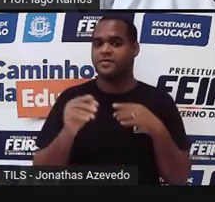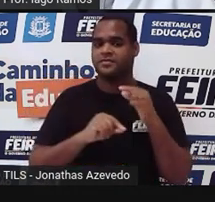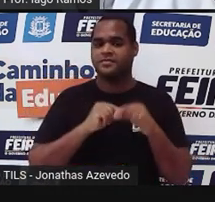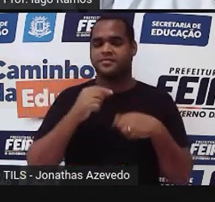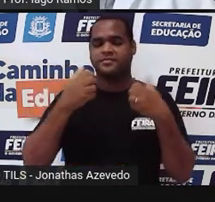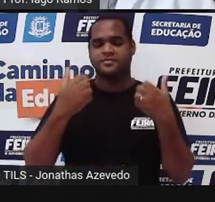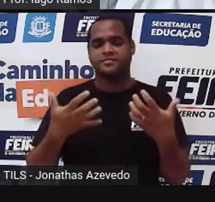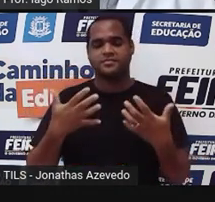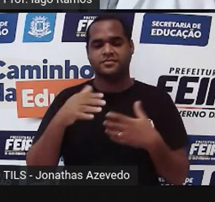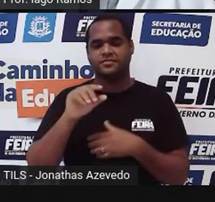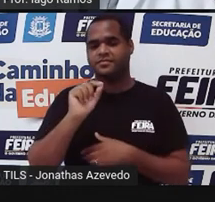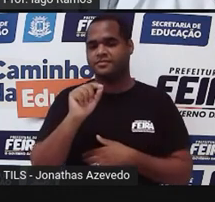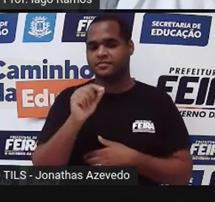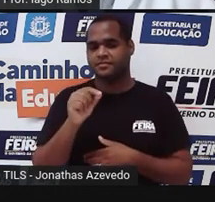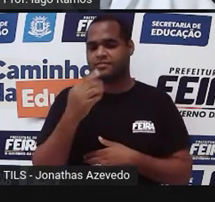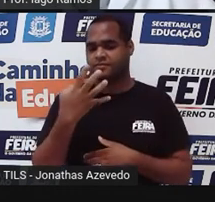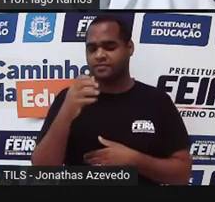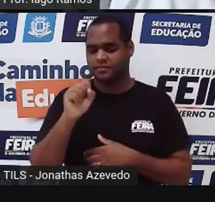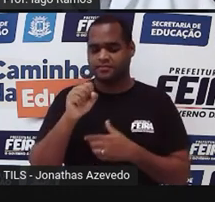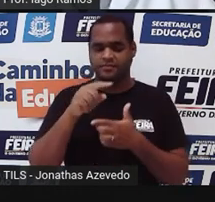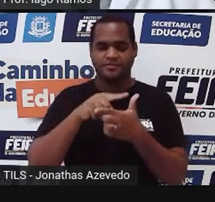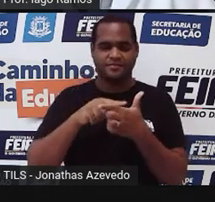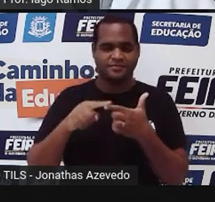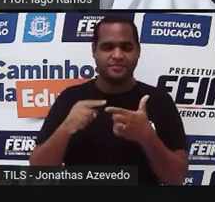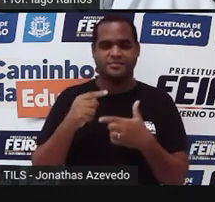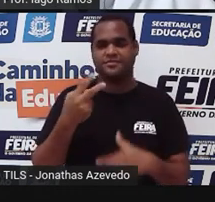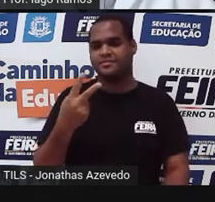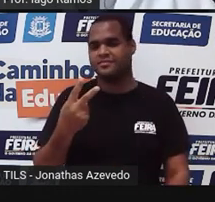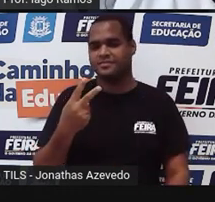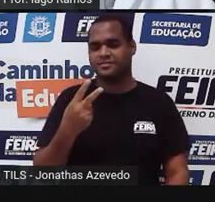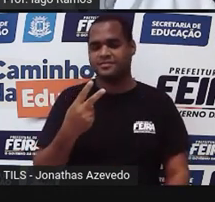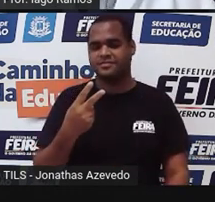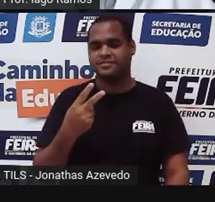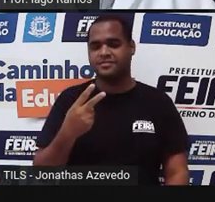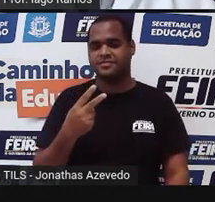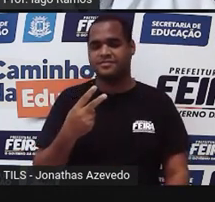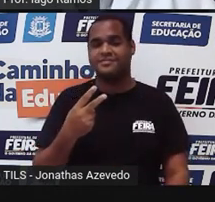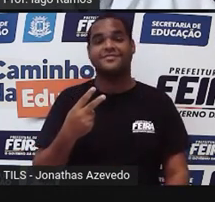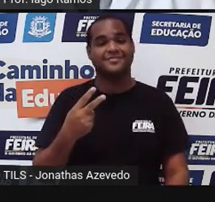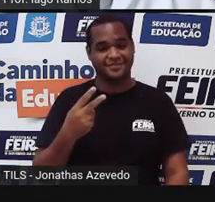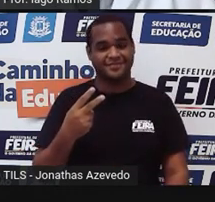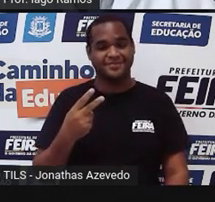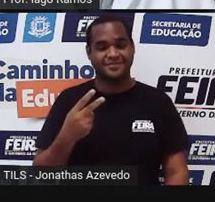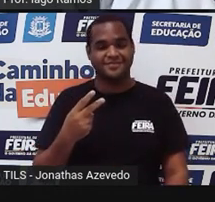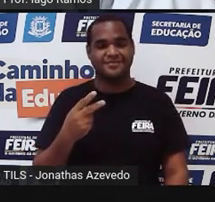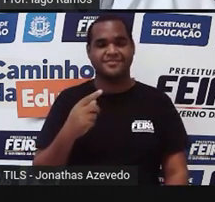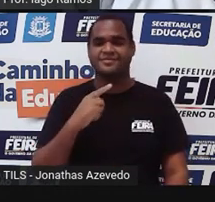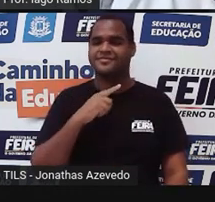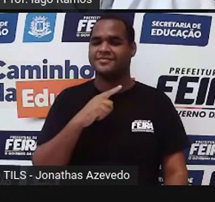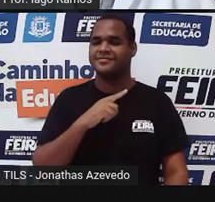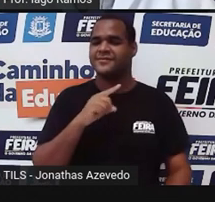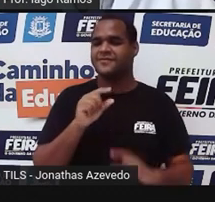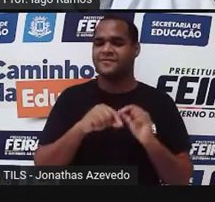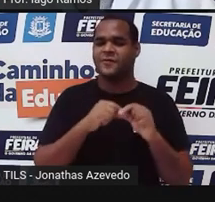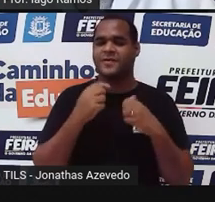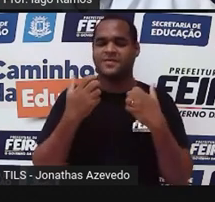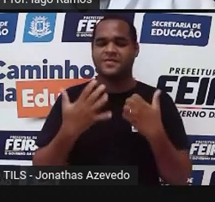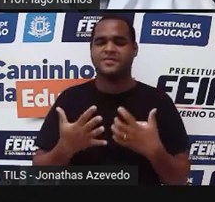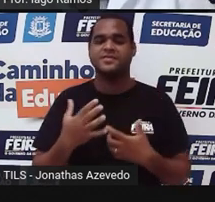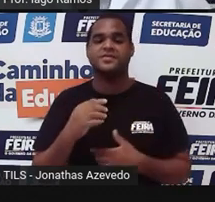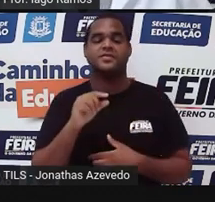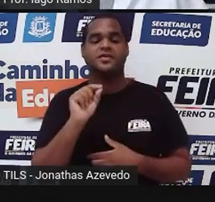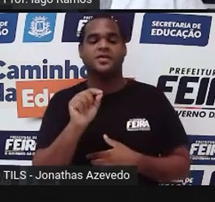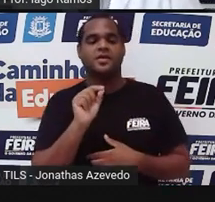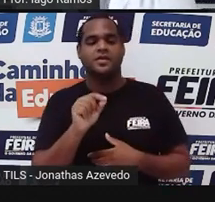só fazer o 48 dividido por 2. Tá bom? Fazendo essa divisãozinha aí do 48 por